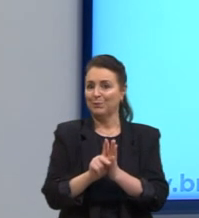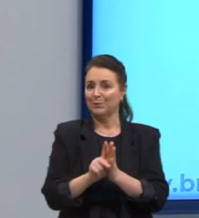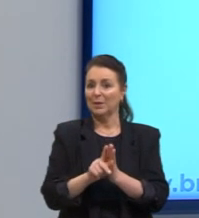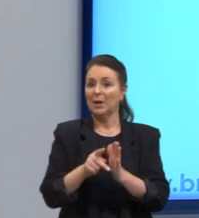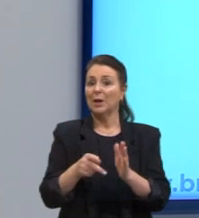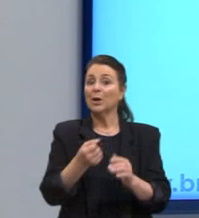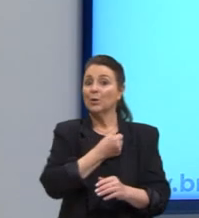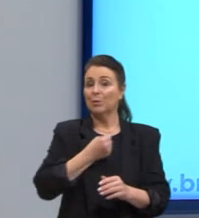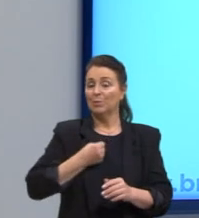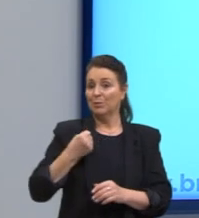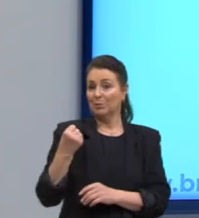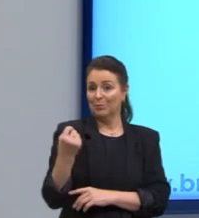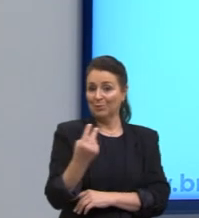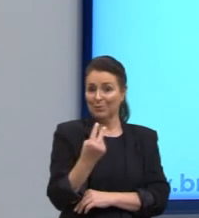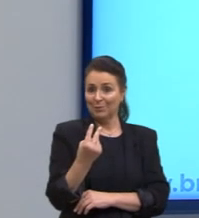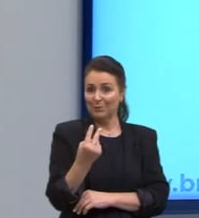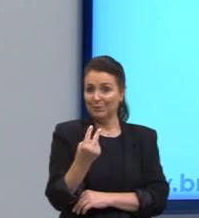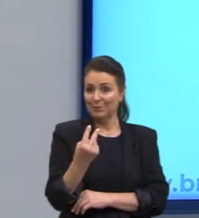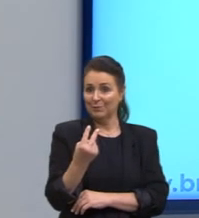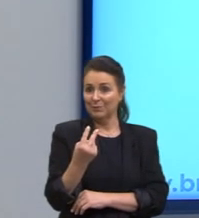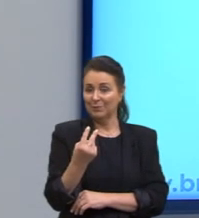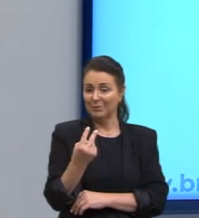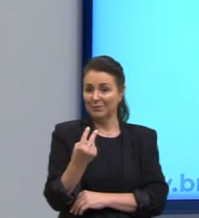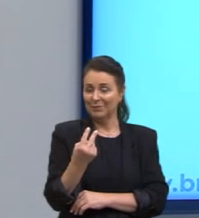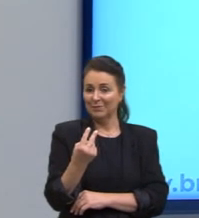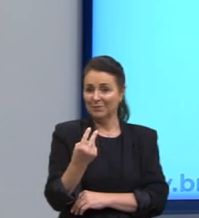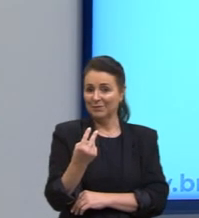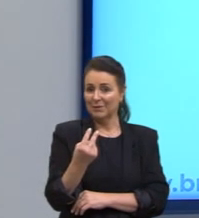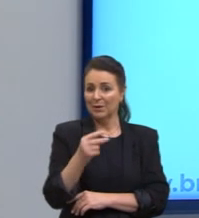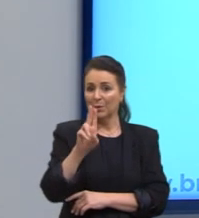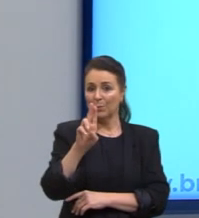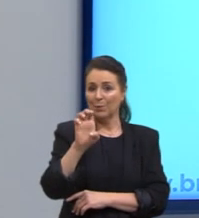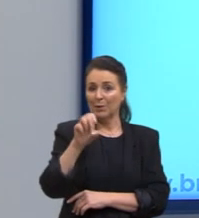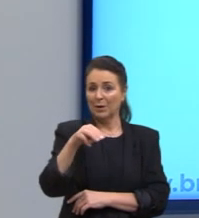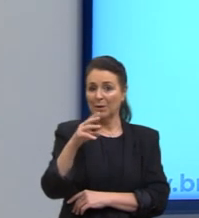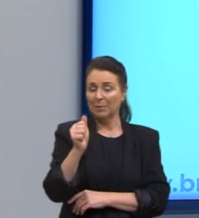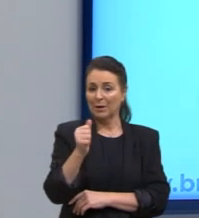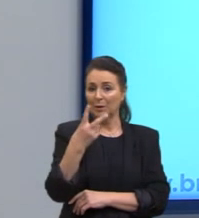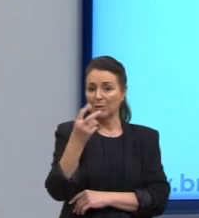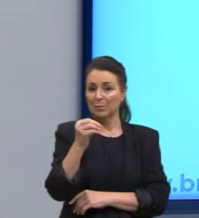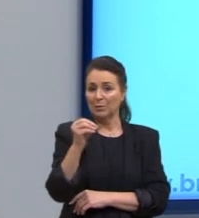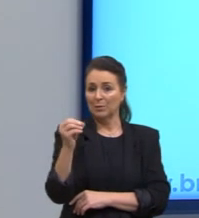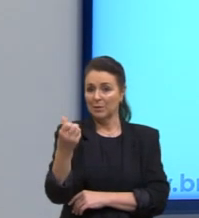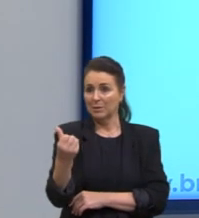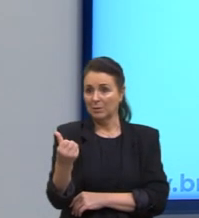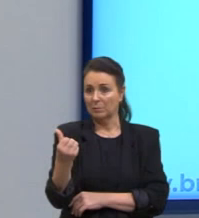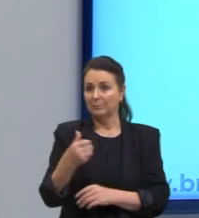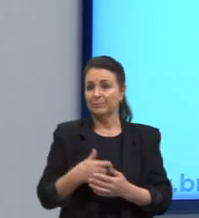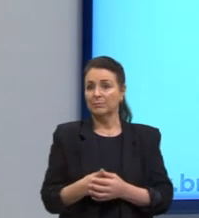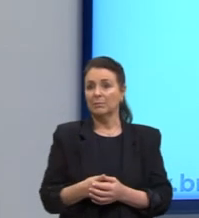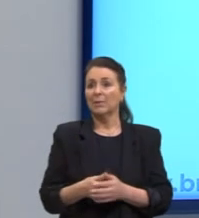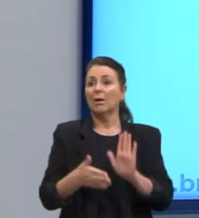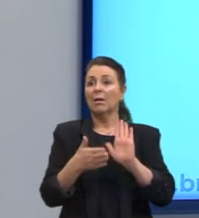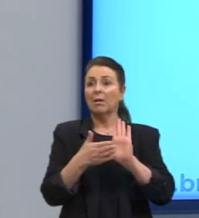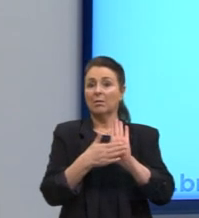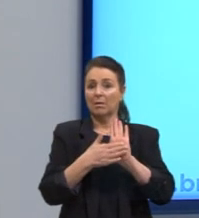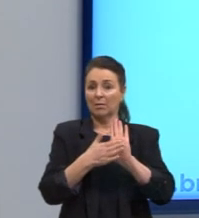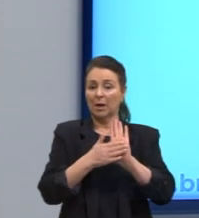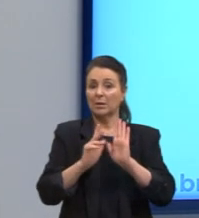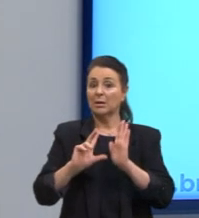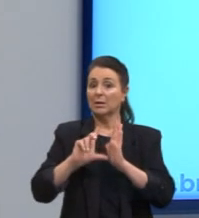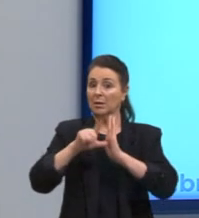2, da UEMA, 2006. Ao tratar da pós